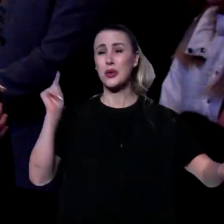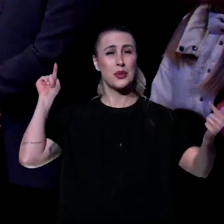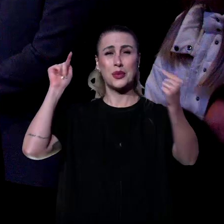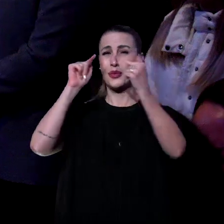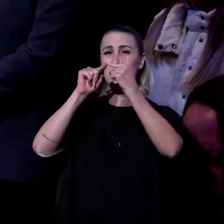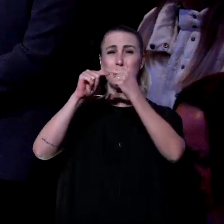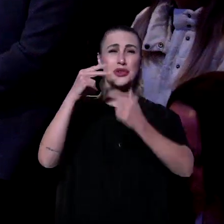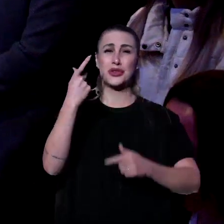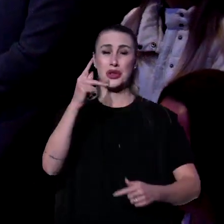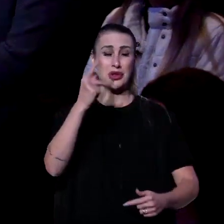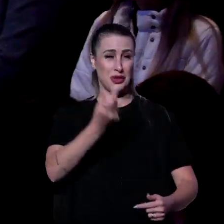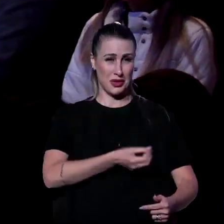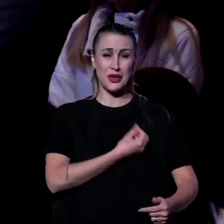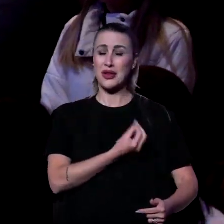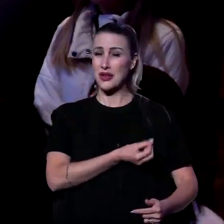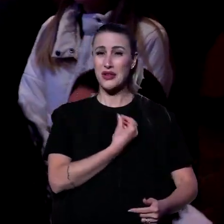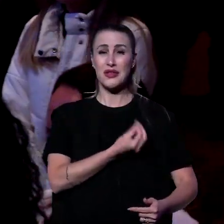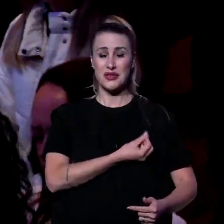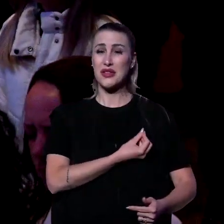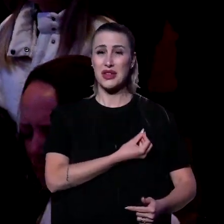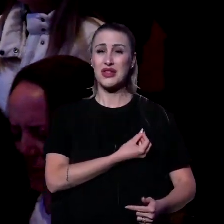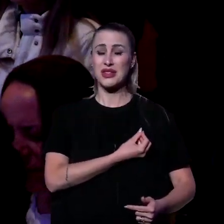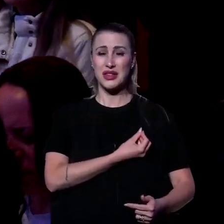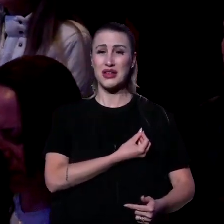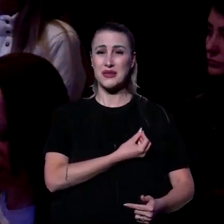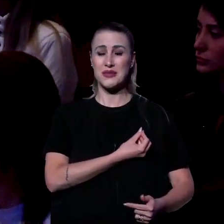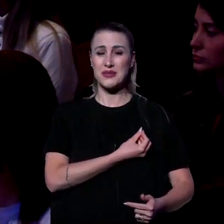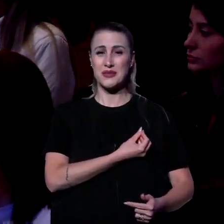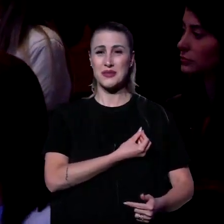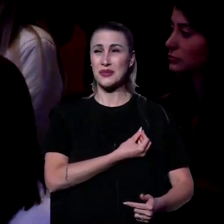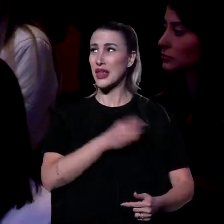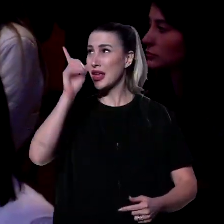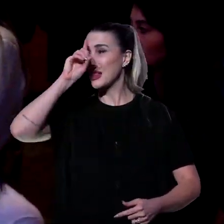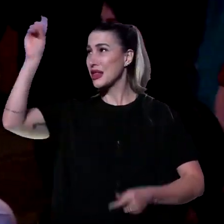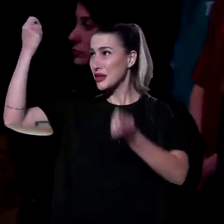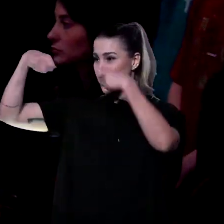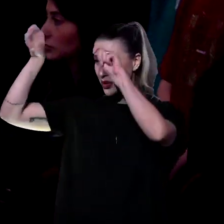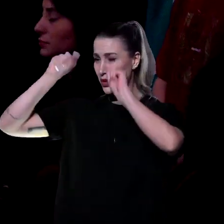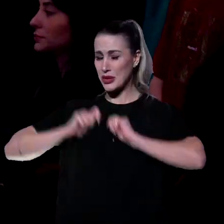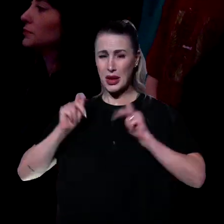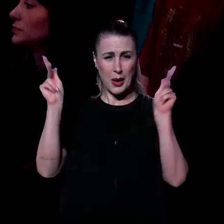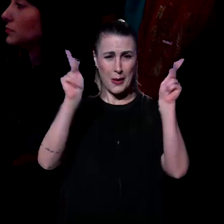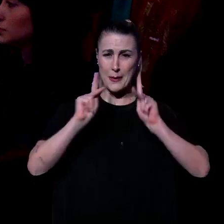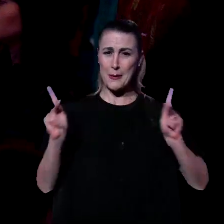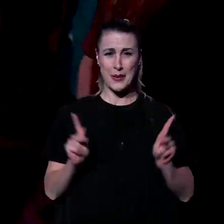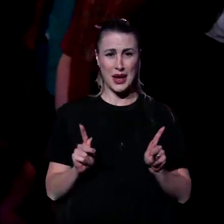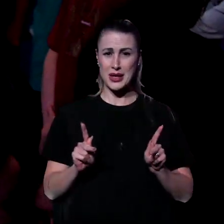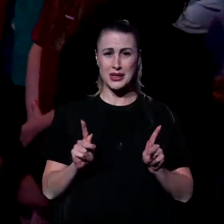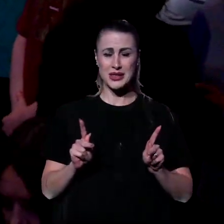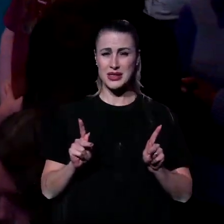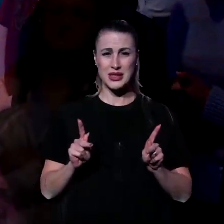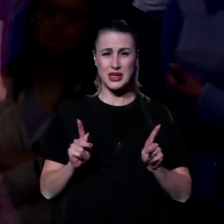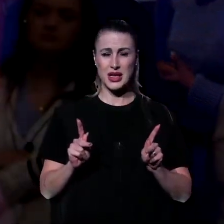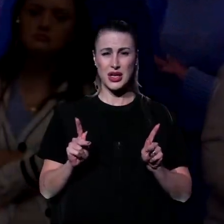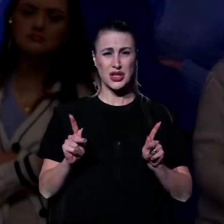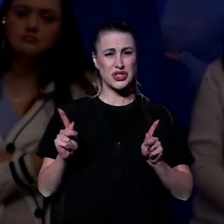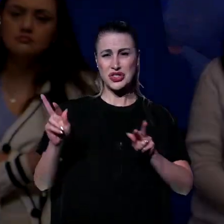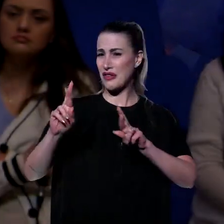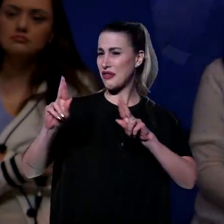passam rapidamente. Jesus disse, eu dou a paz a vocês, mas não a paz que o mundo dá, porque essa passa.